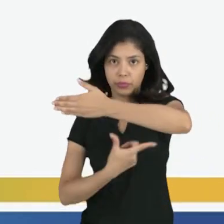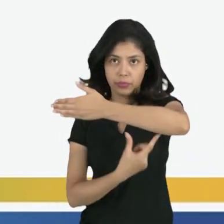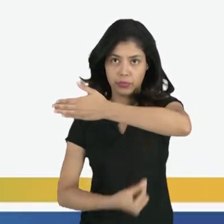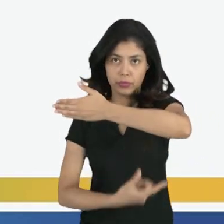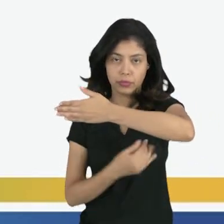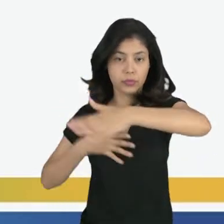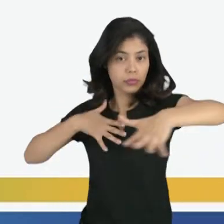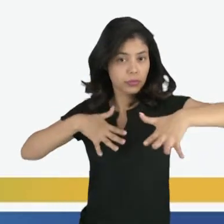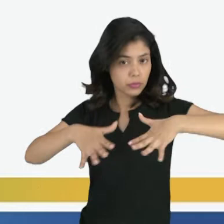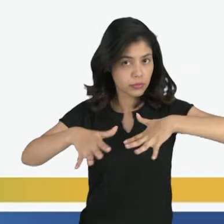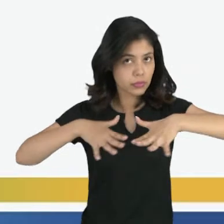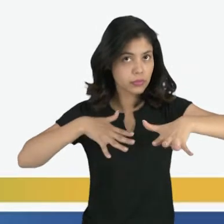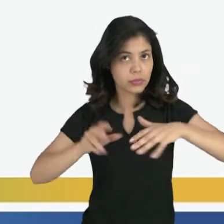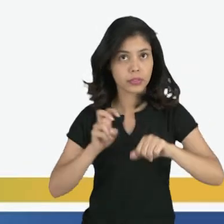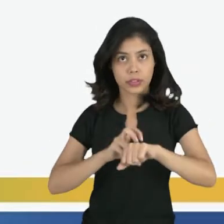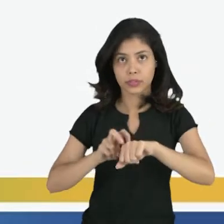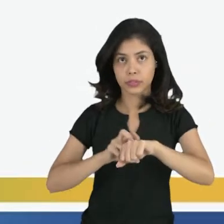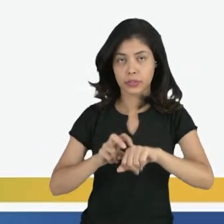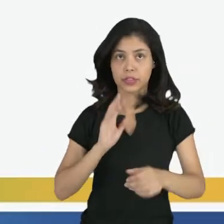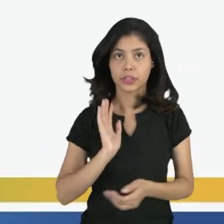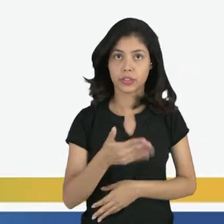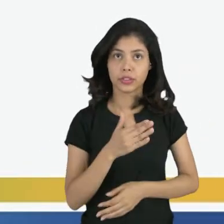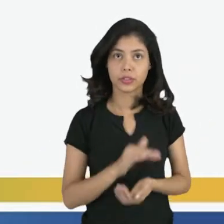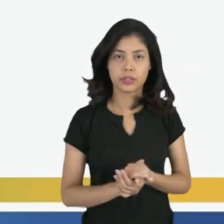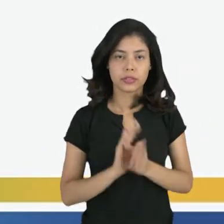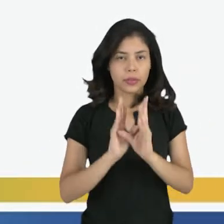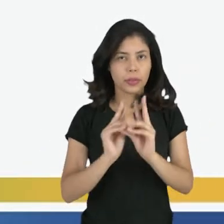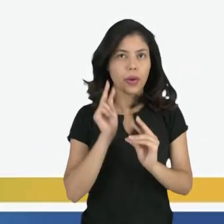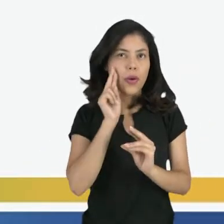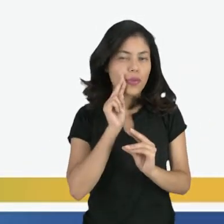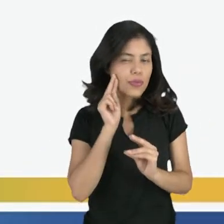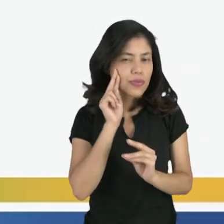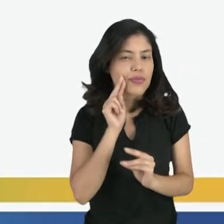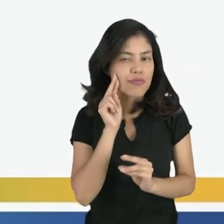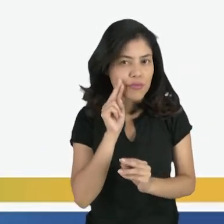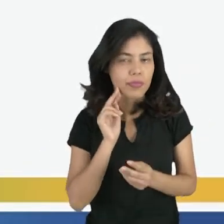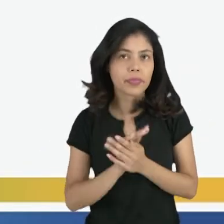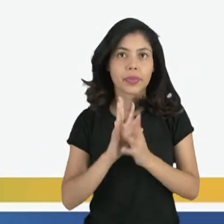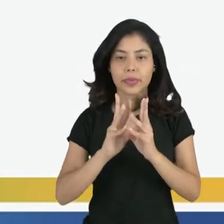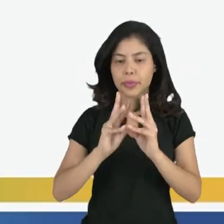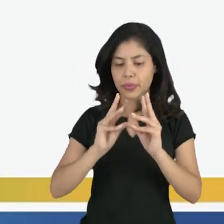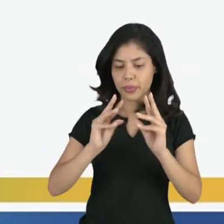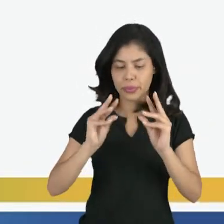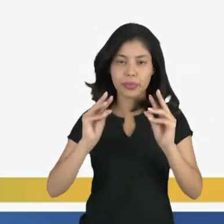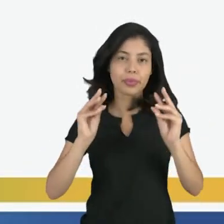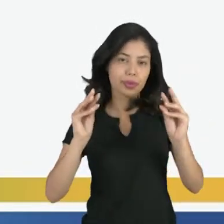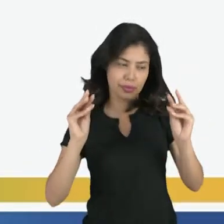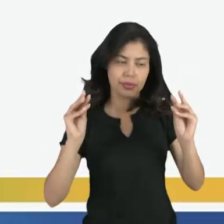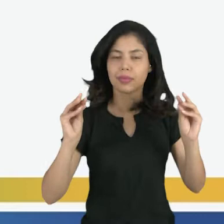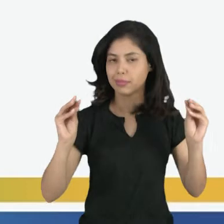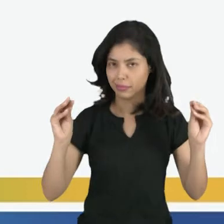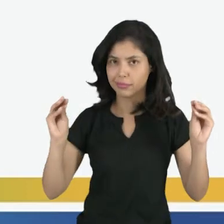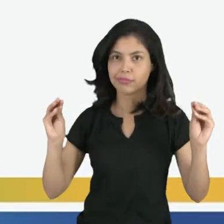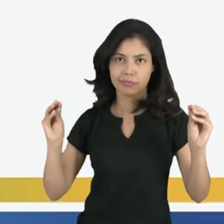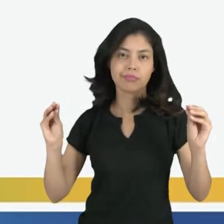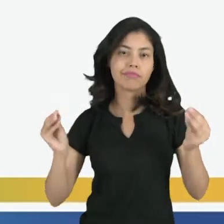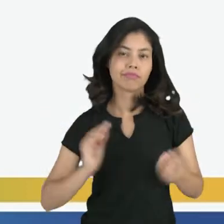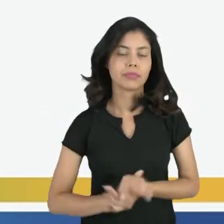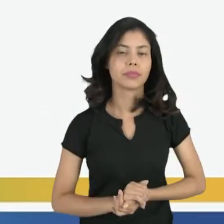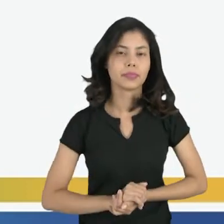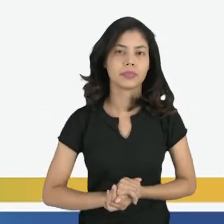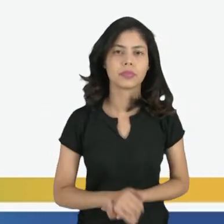em constante movimento. Uma é verde, a outra já é bem rosazinha, já está em estado já terminal. Então,